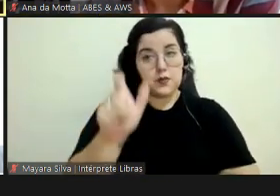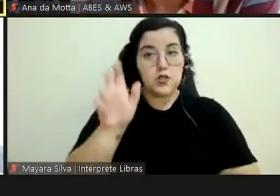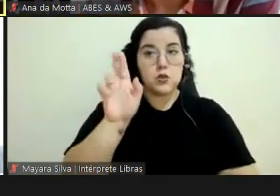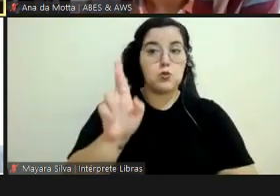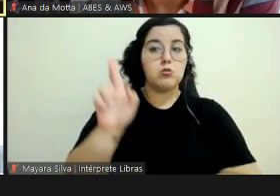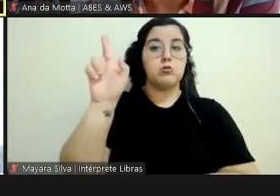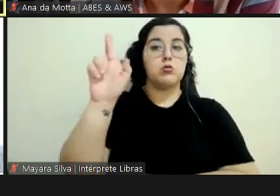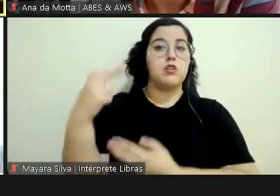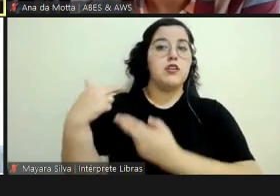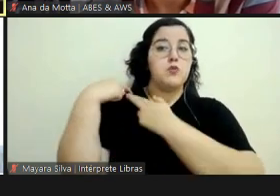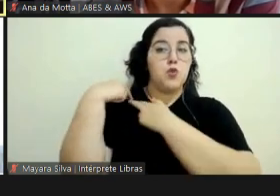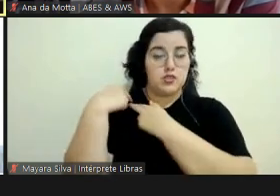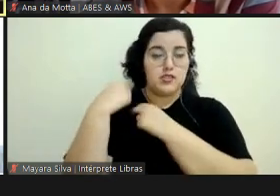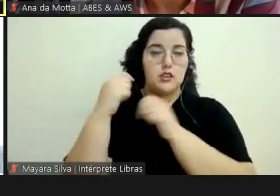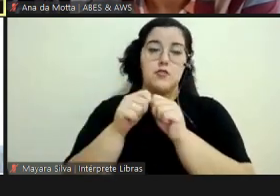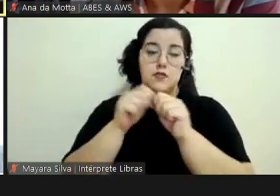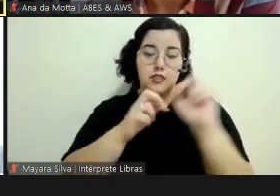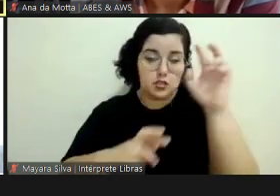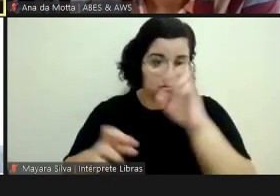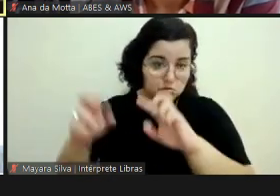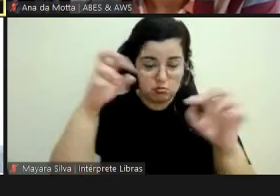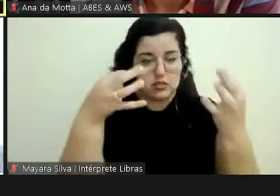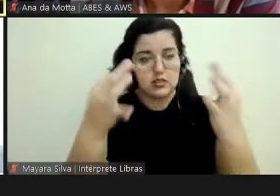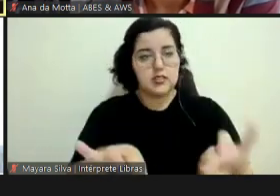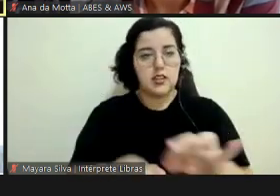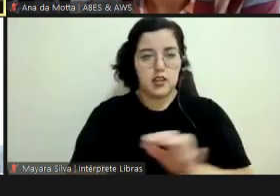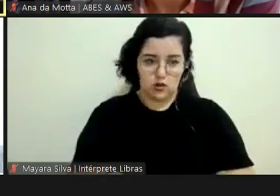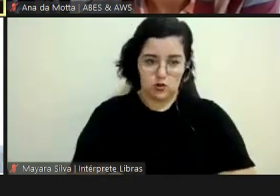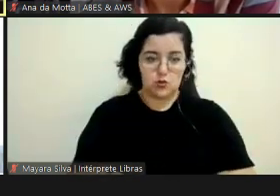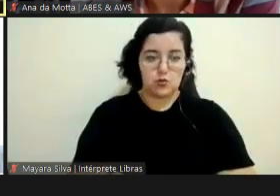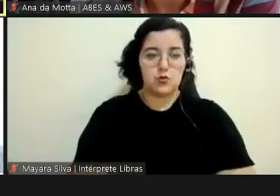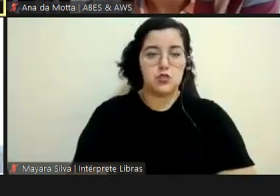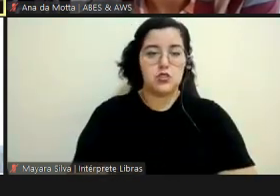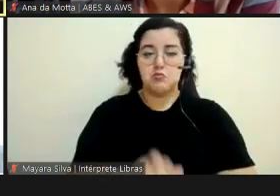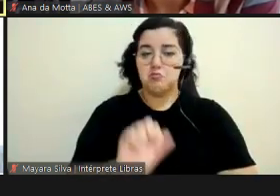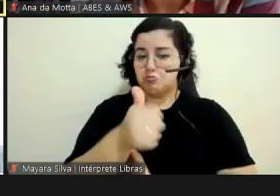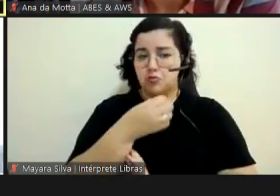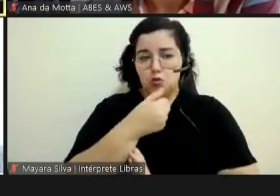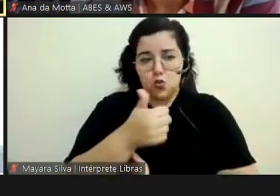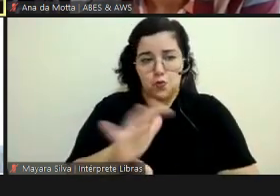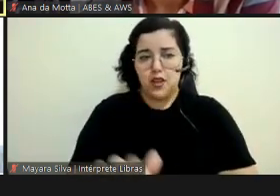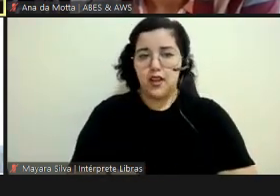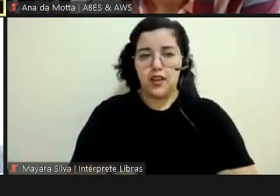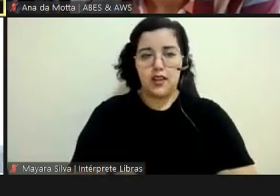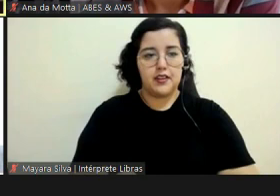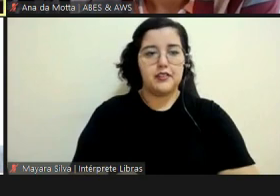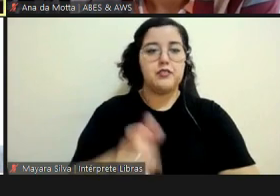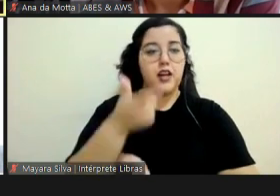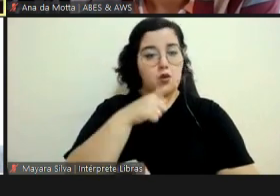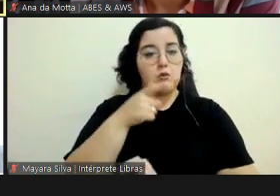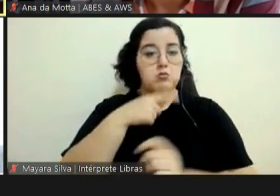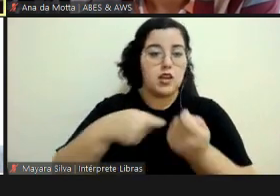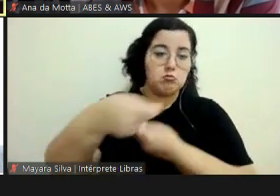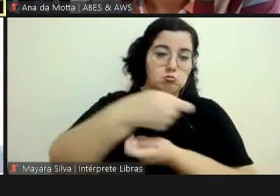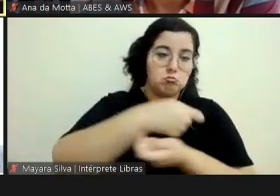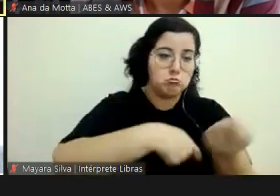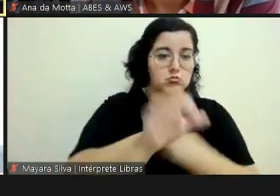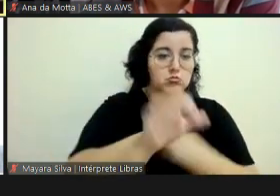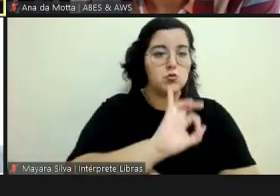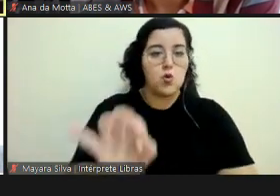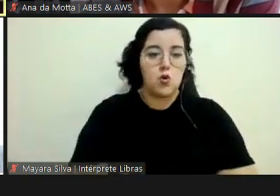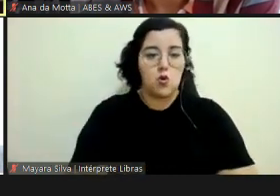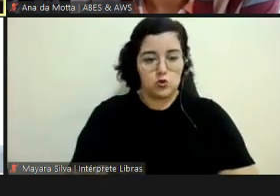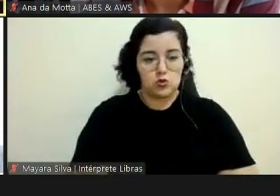por essa supervisão. Então, se tiver um servidor, está tudo bem. Você bota o servidor que foi visionando o serviço e terceiriza,